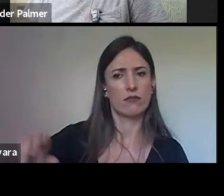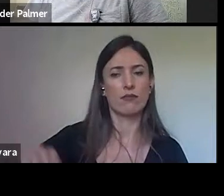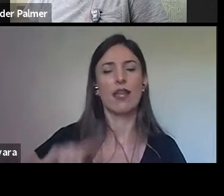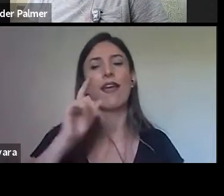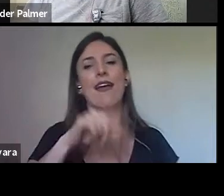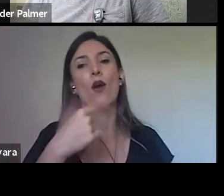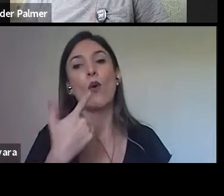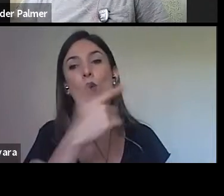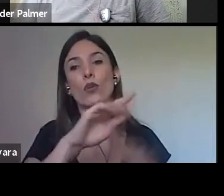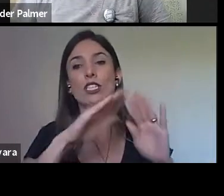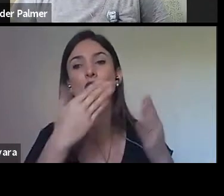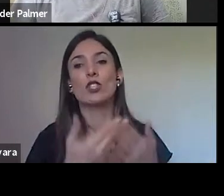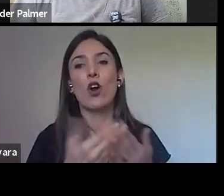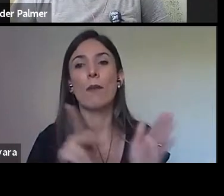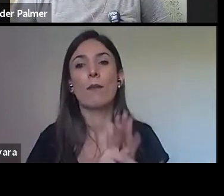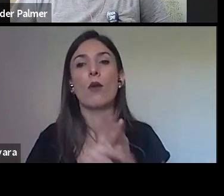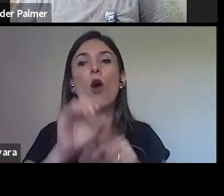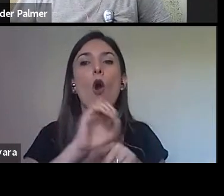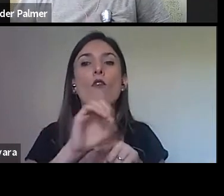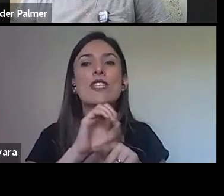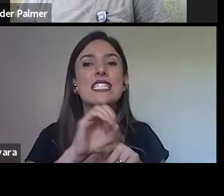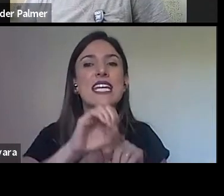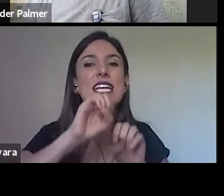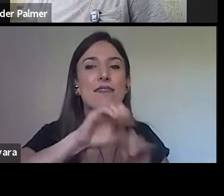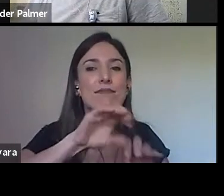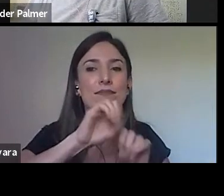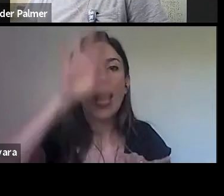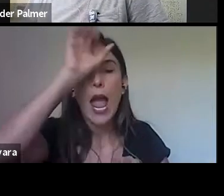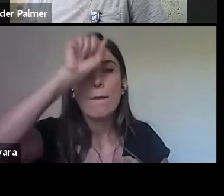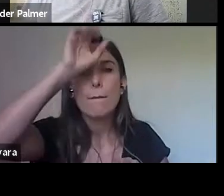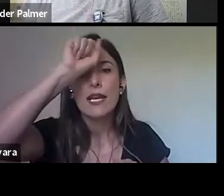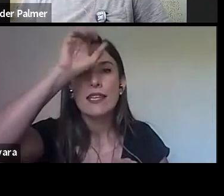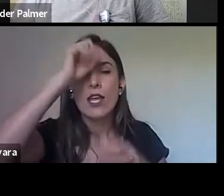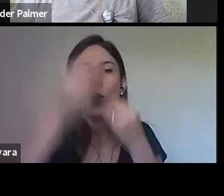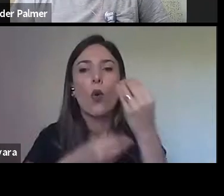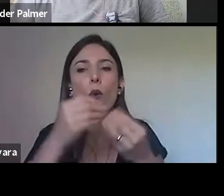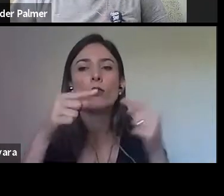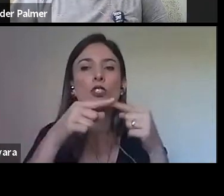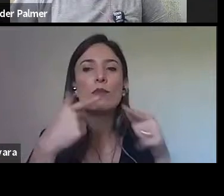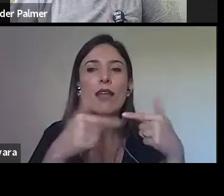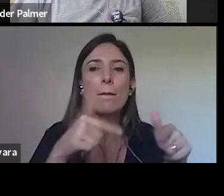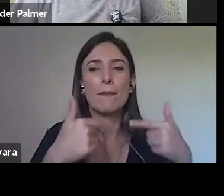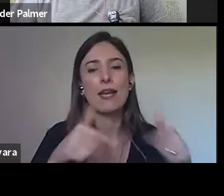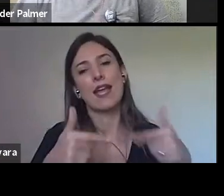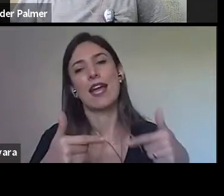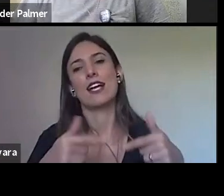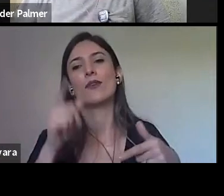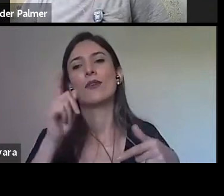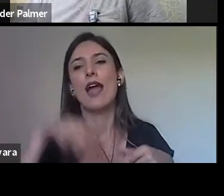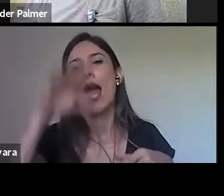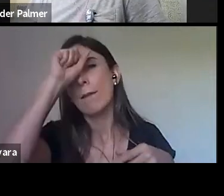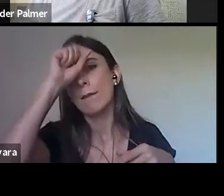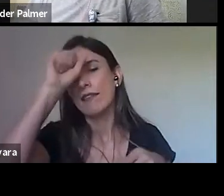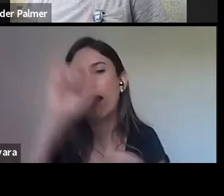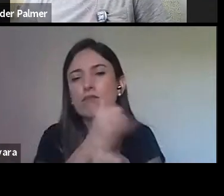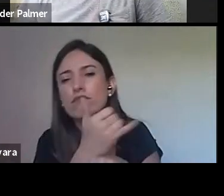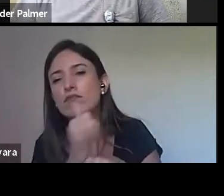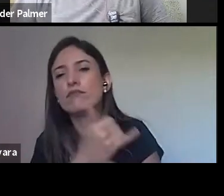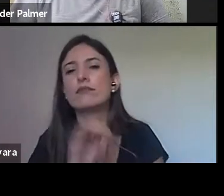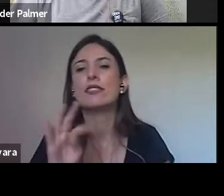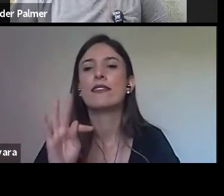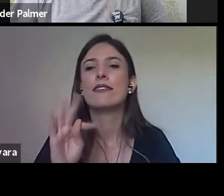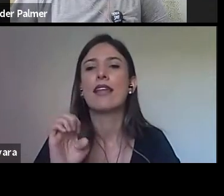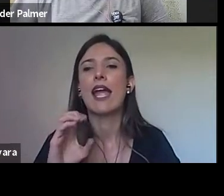escolas de oficina, de aprendizado para o trabalho, de técnicas mesmo, de trabalho,